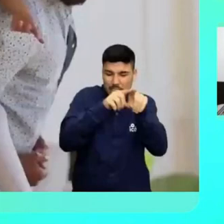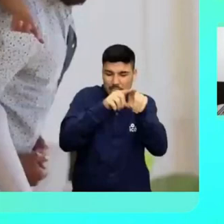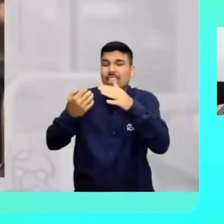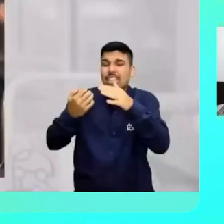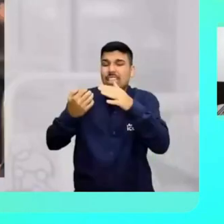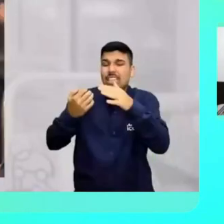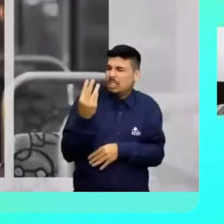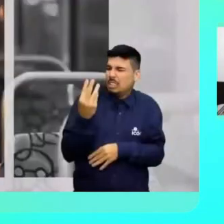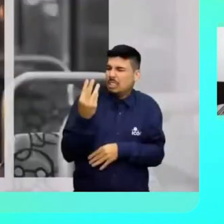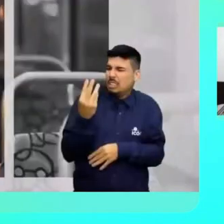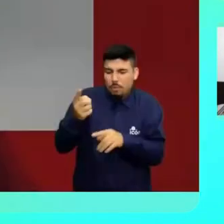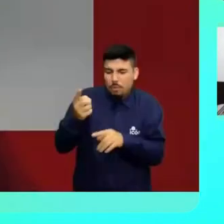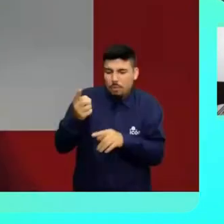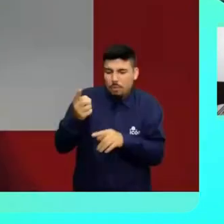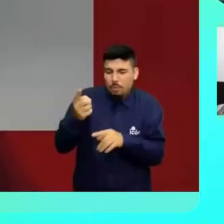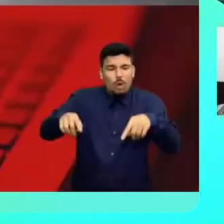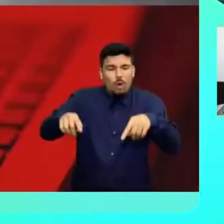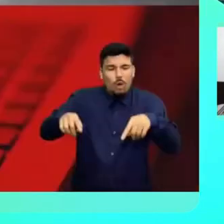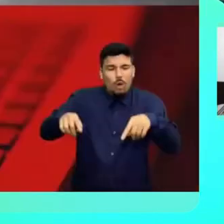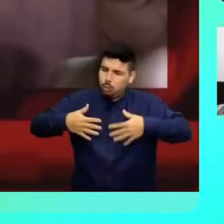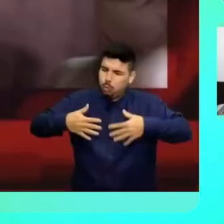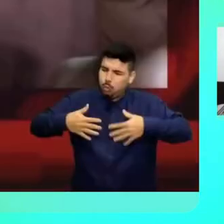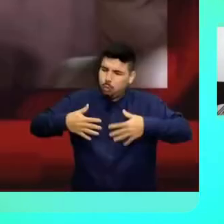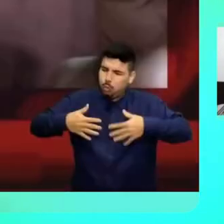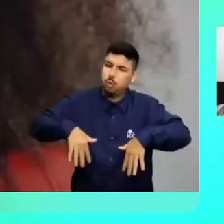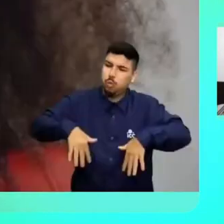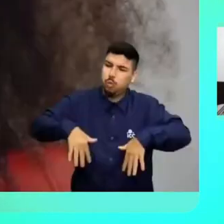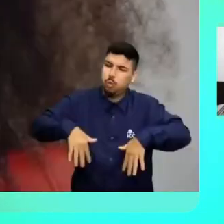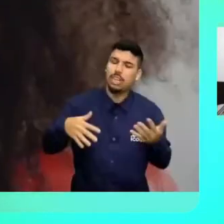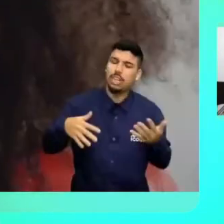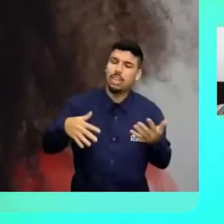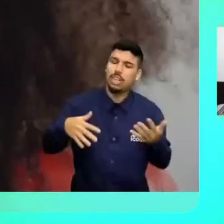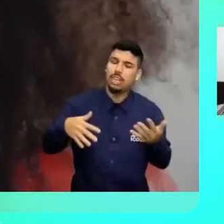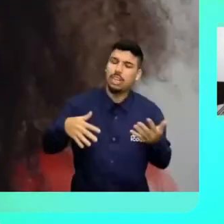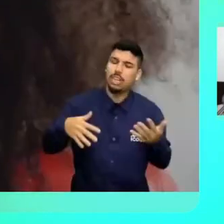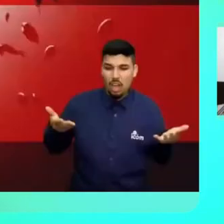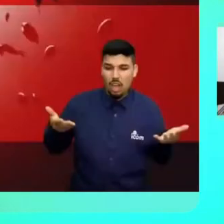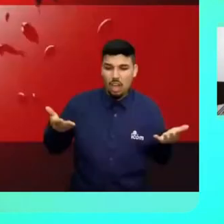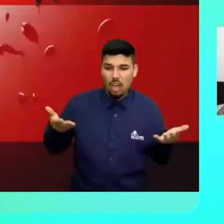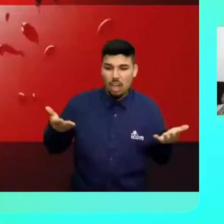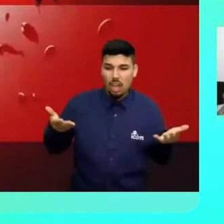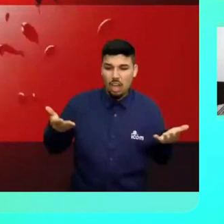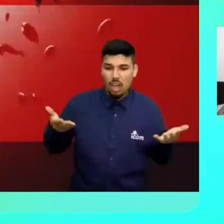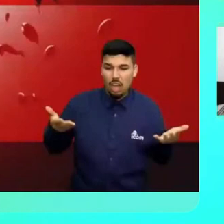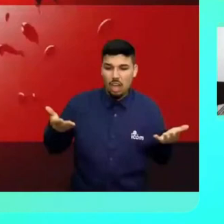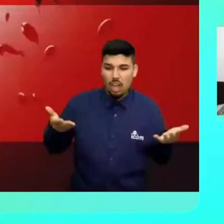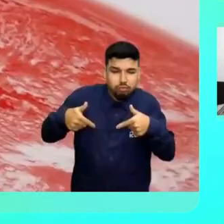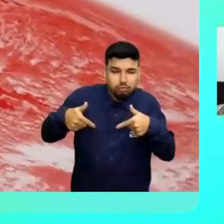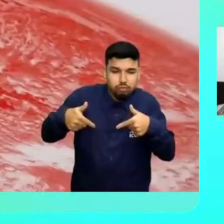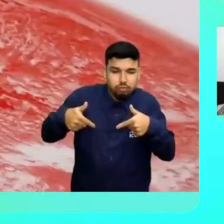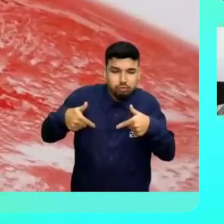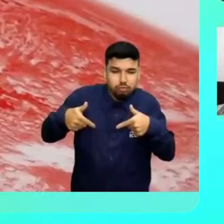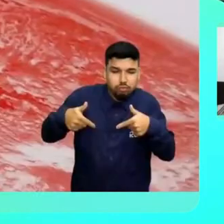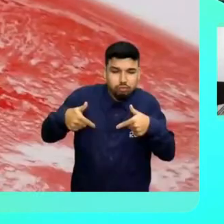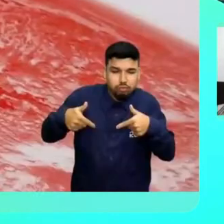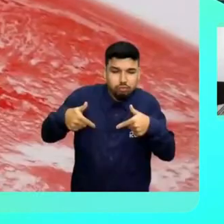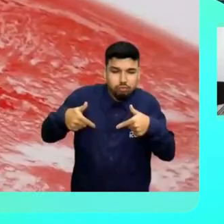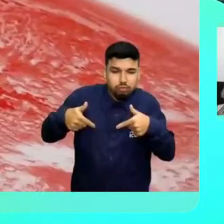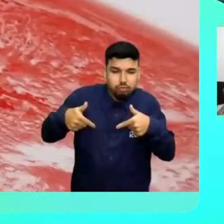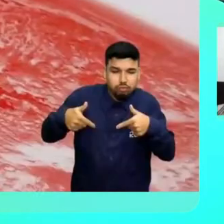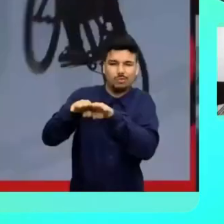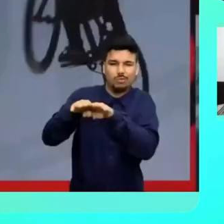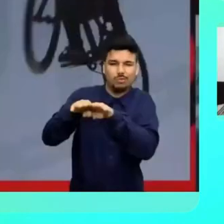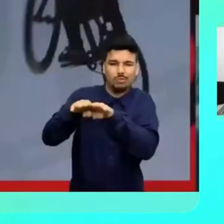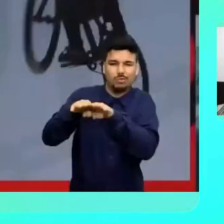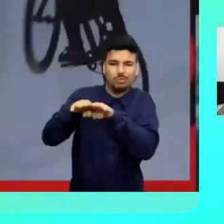um time de mais de 34 mil associados. Integramos nossas iniciativas socioambientais e ganhamos mais velocidade